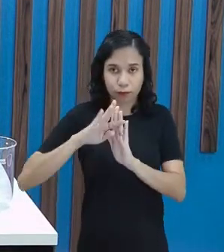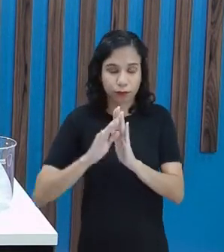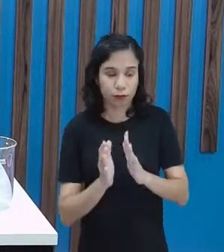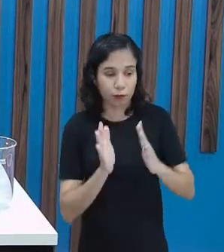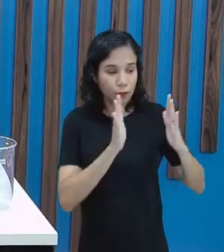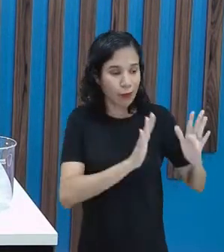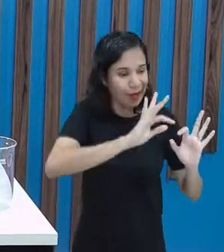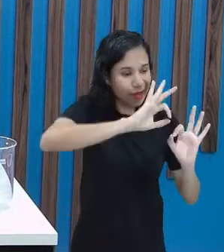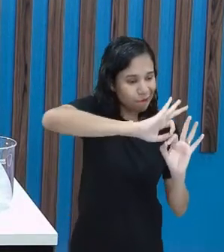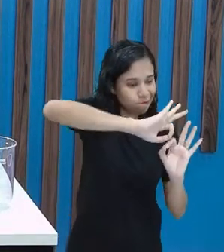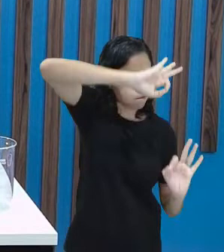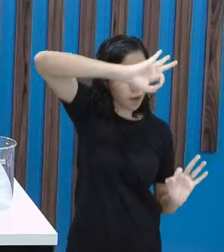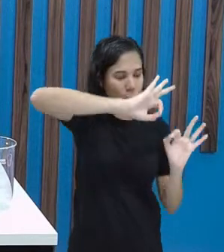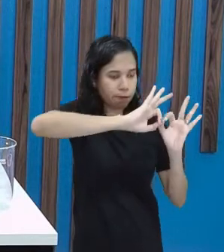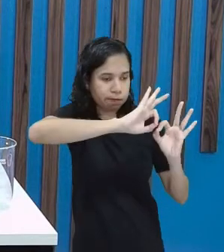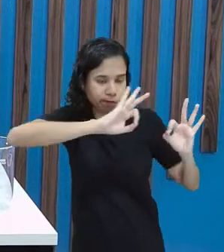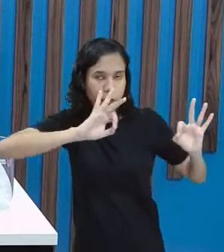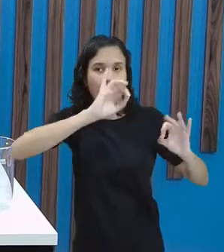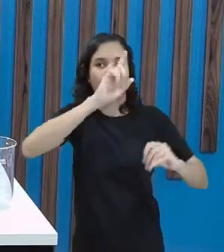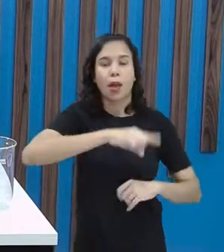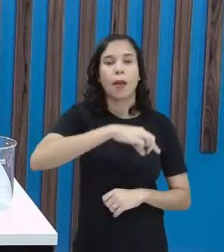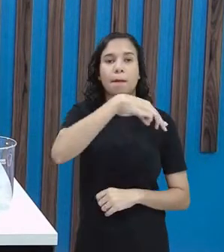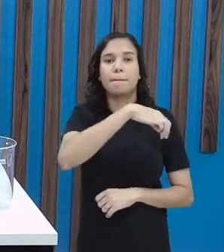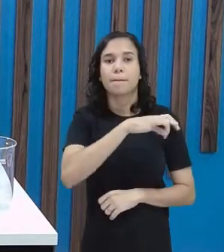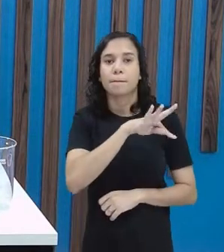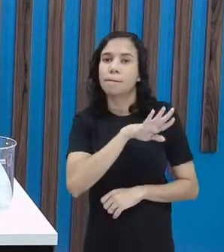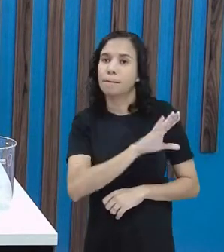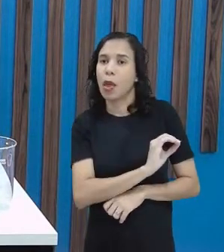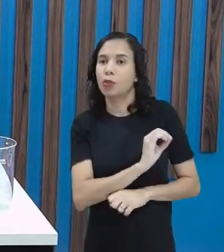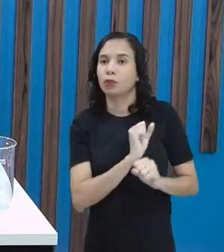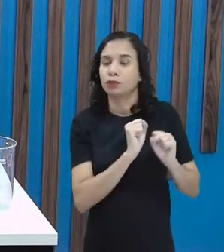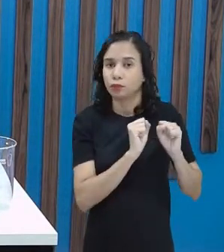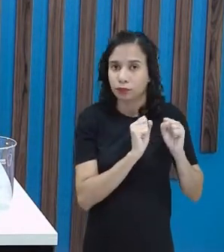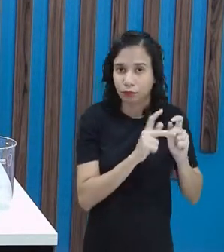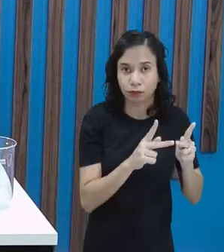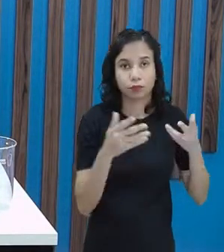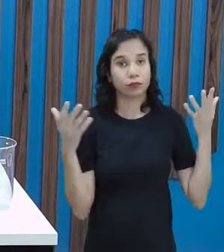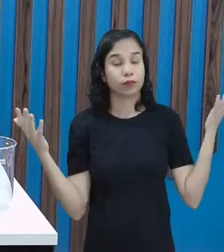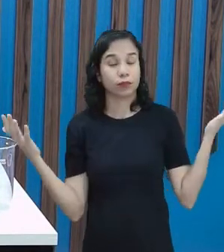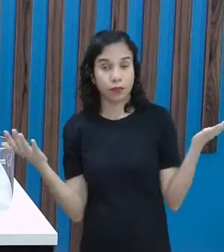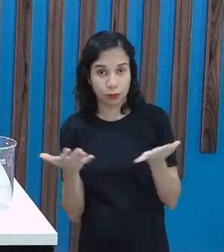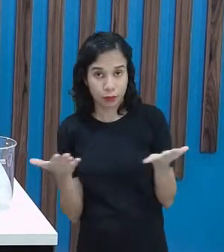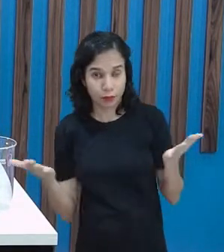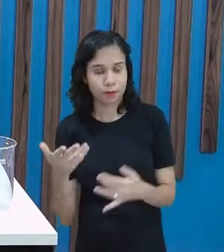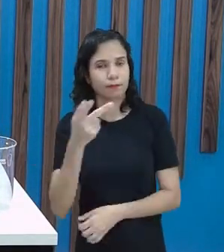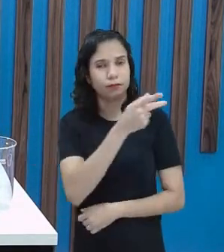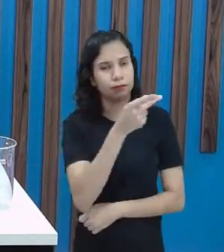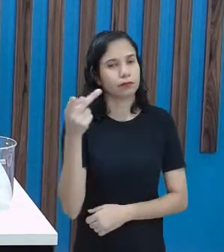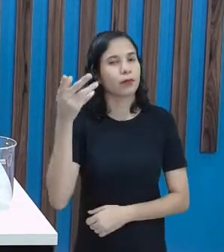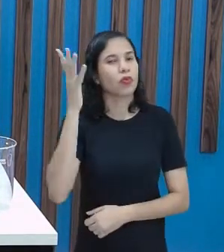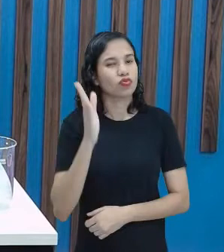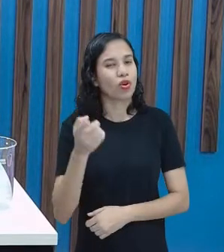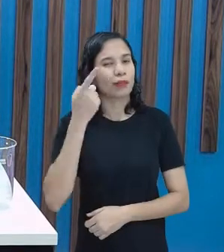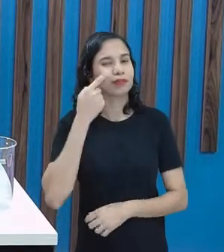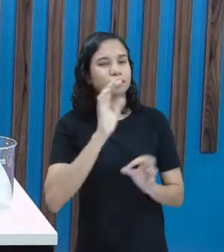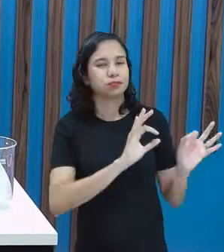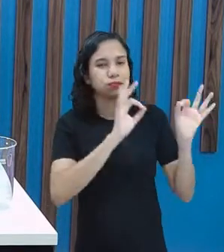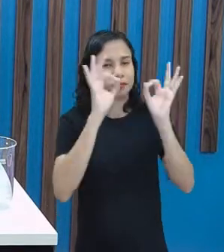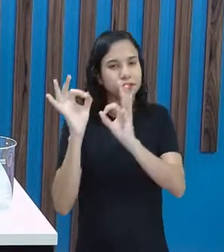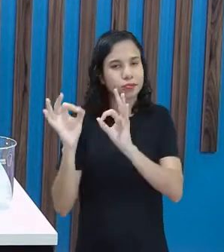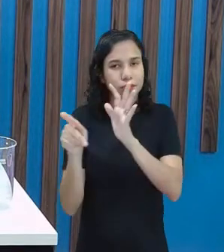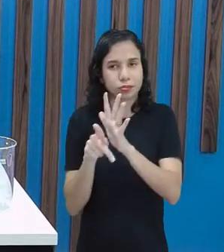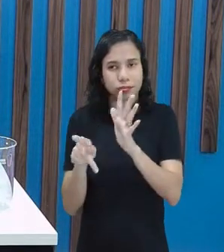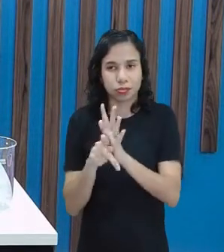A unidade de medida padrão é um metro. Agora, que vocês estão aí nos acompanhando no